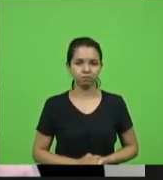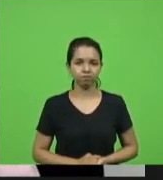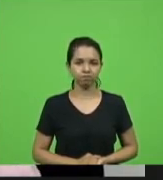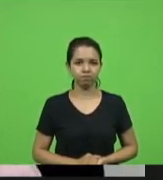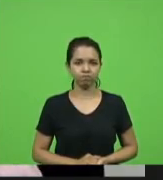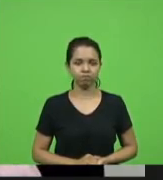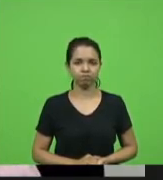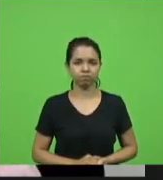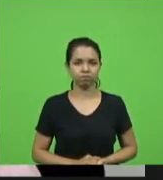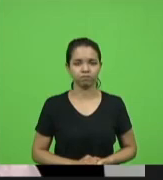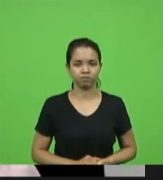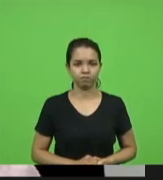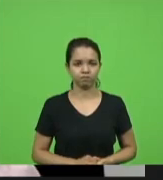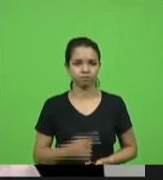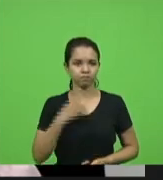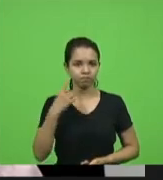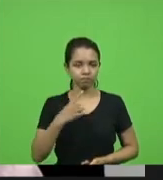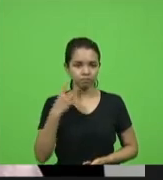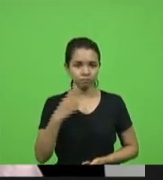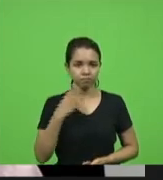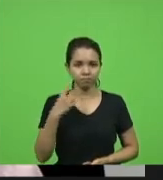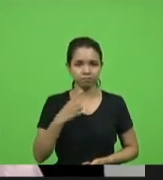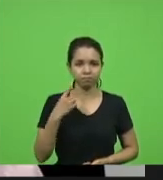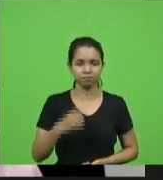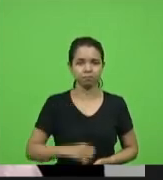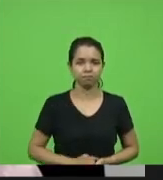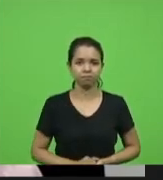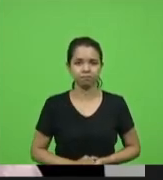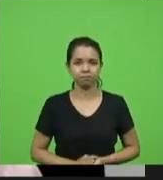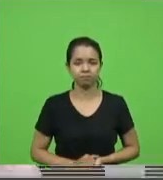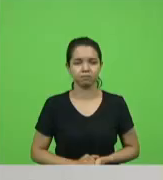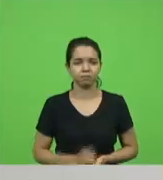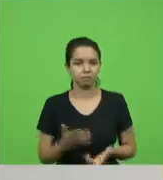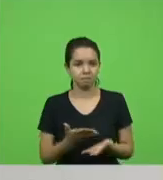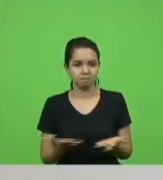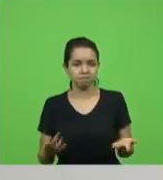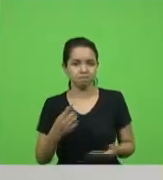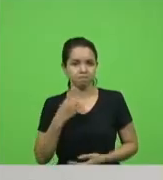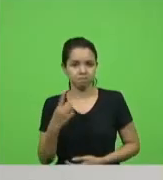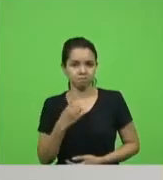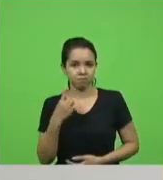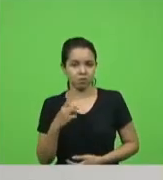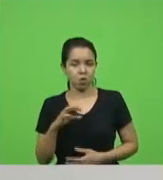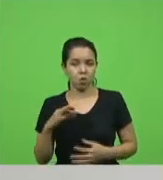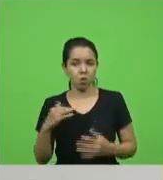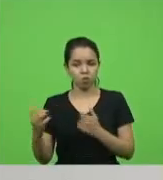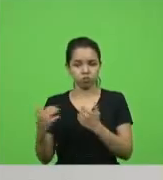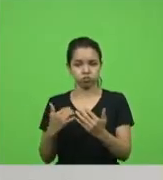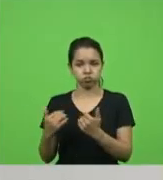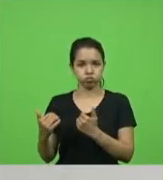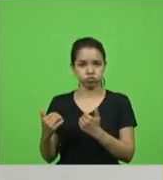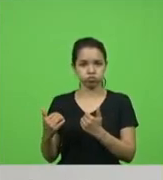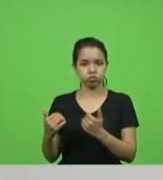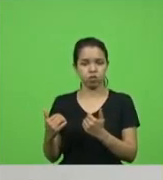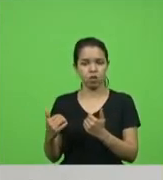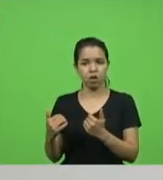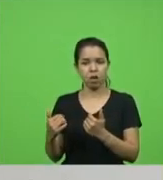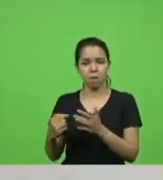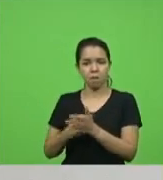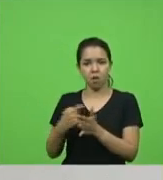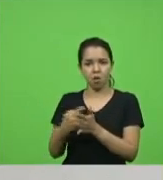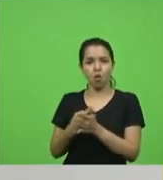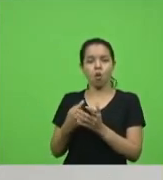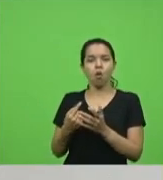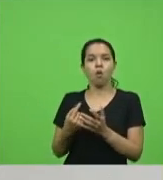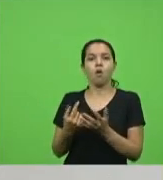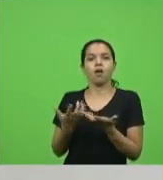senhores deputados deputadas todo mundo me chamou atenção querendo saber como é que